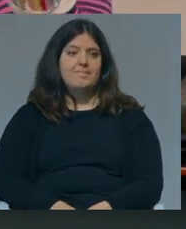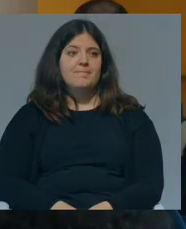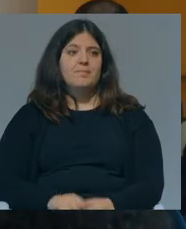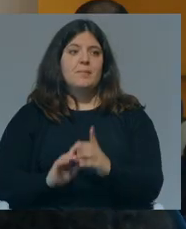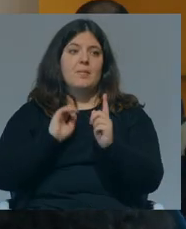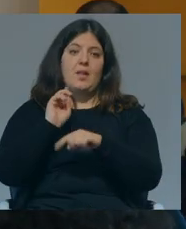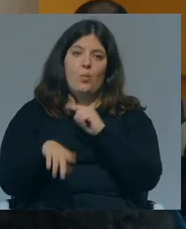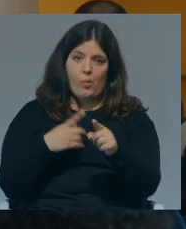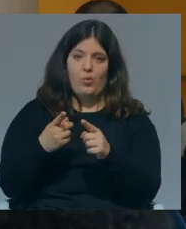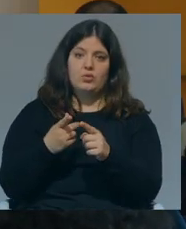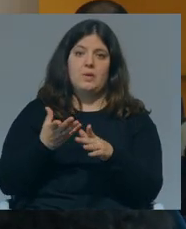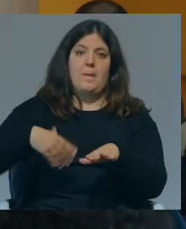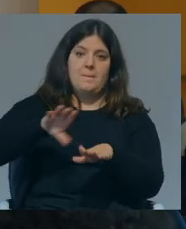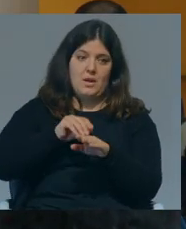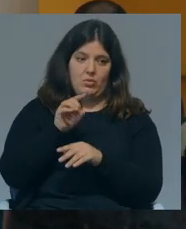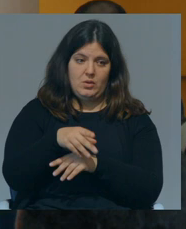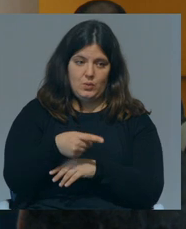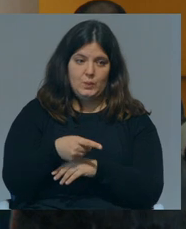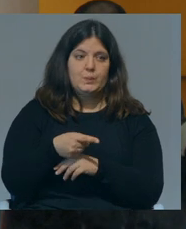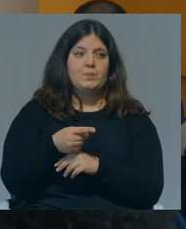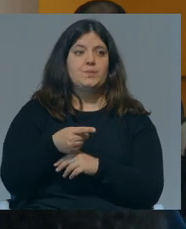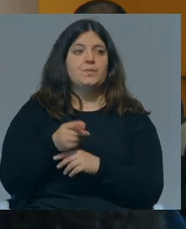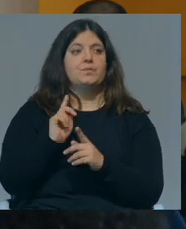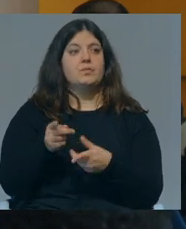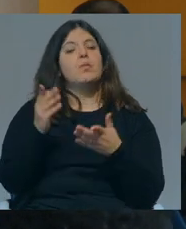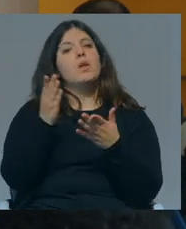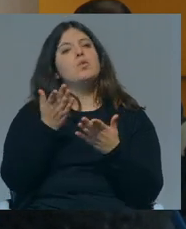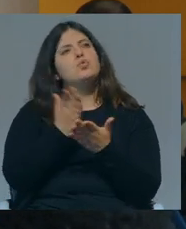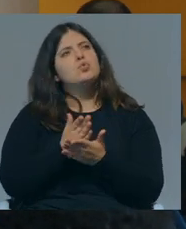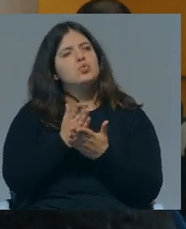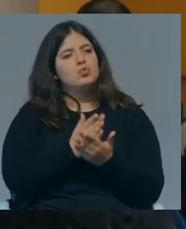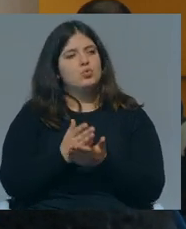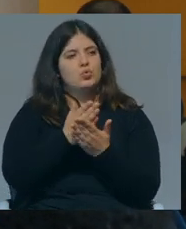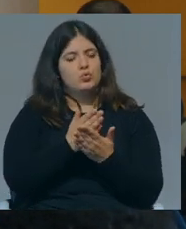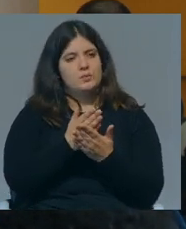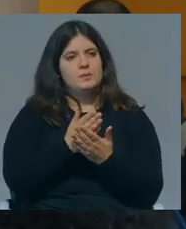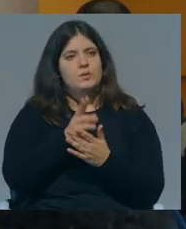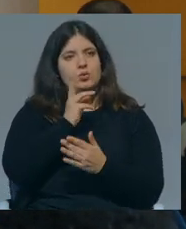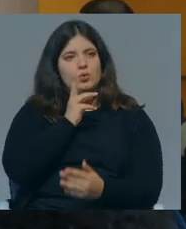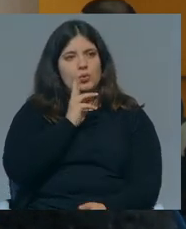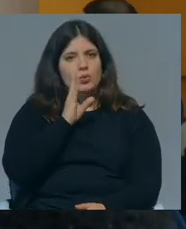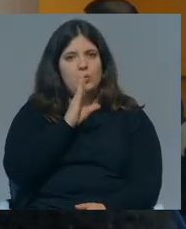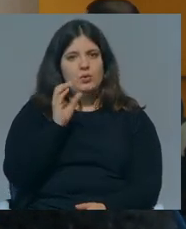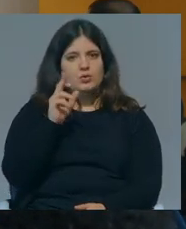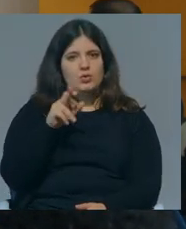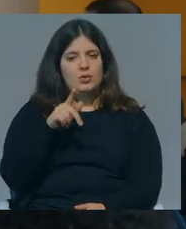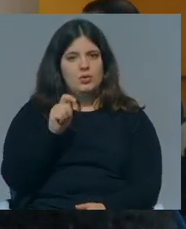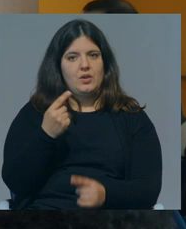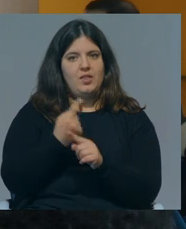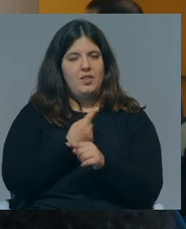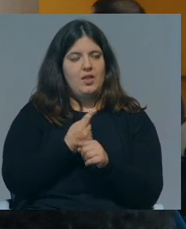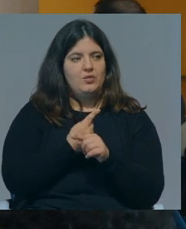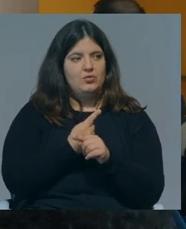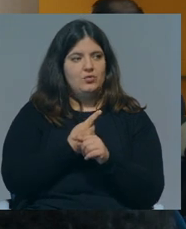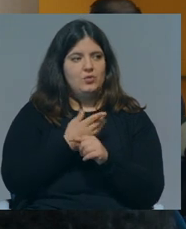E depois, além disso, é uma, digamos, os estudos empíricos, desculpa Jorge, agora vou trazer os dados, não queria